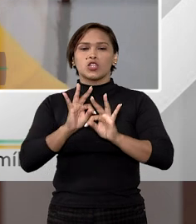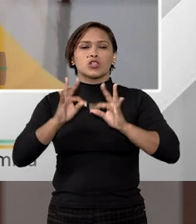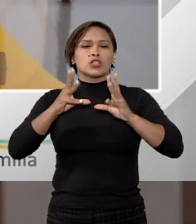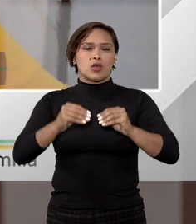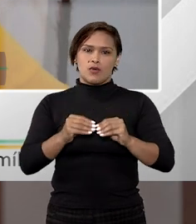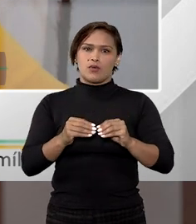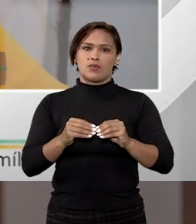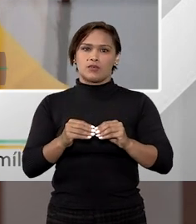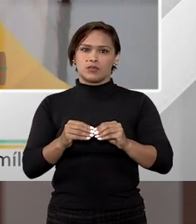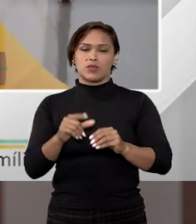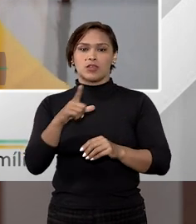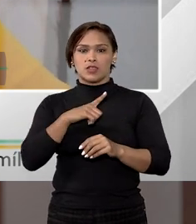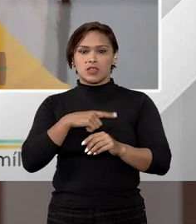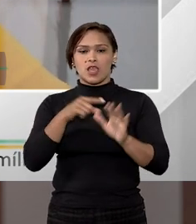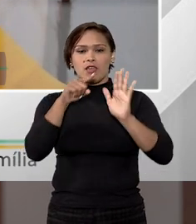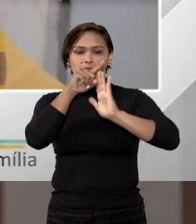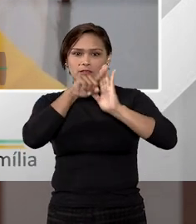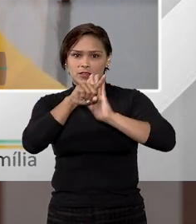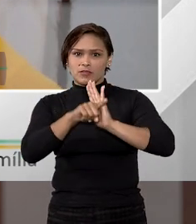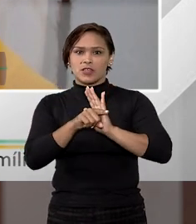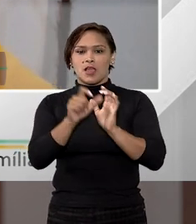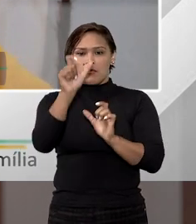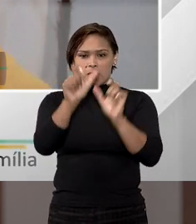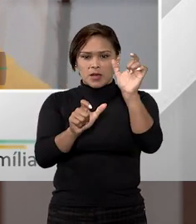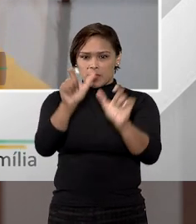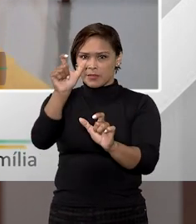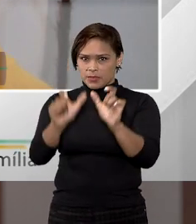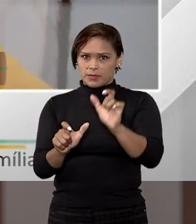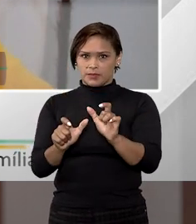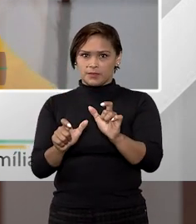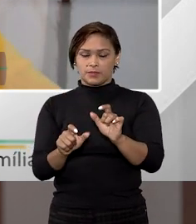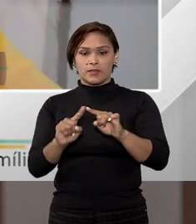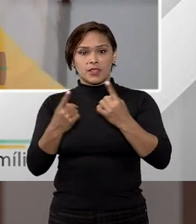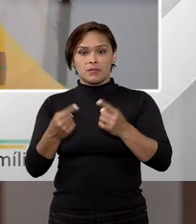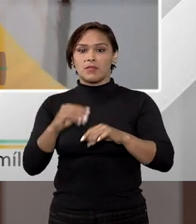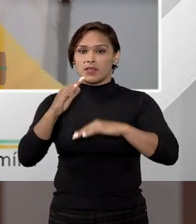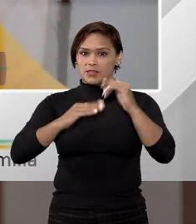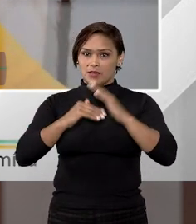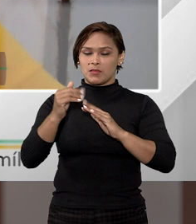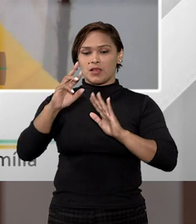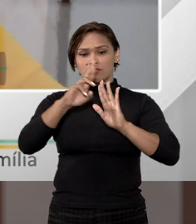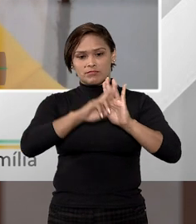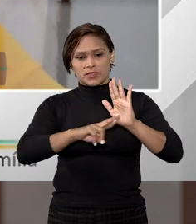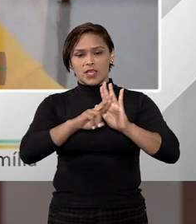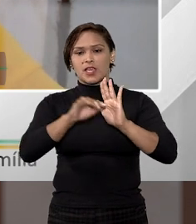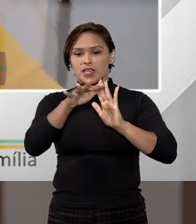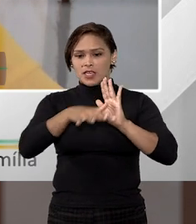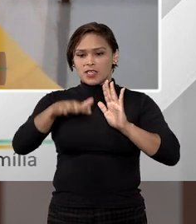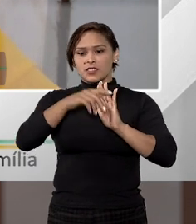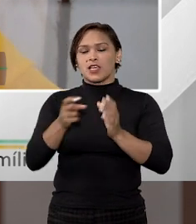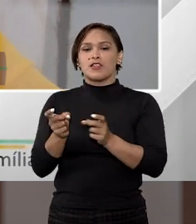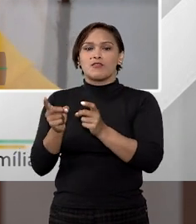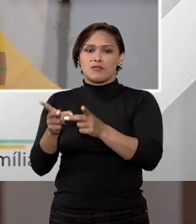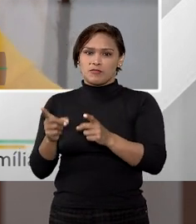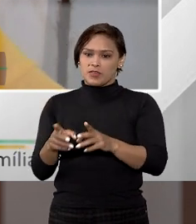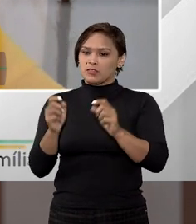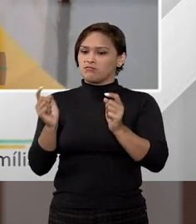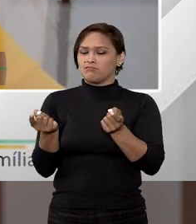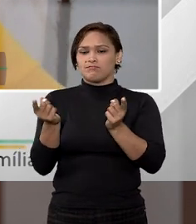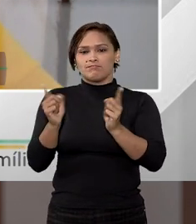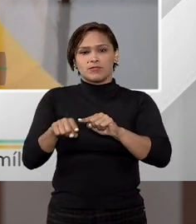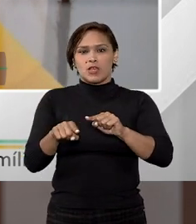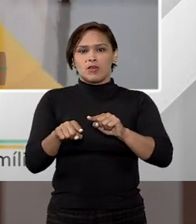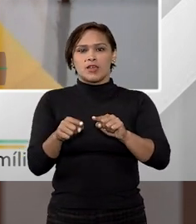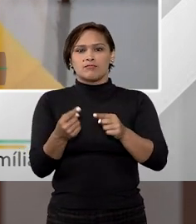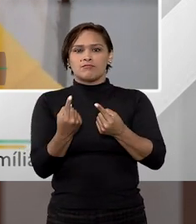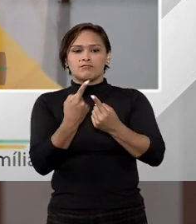questões absolutas. Tem que ser verificado caso a caso. Mas, na prática, a regra geral é que se ele venha vender esse bem, isso não